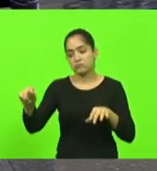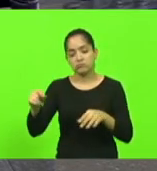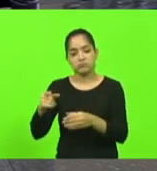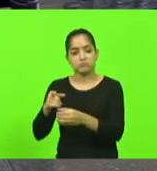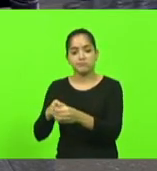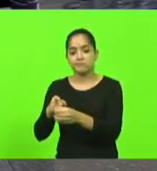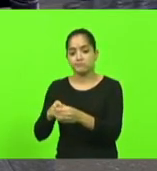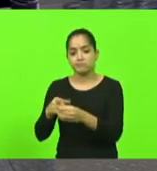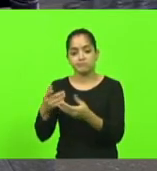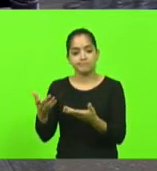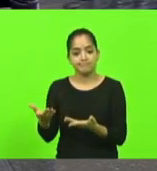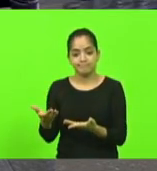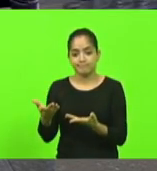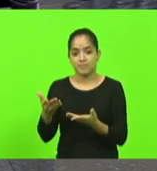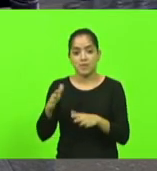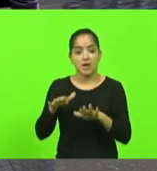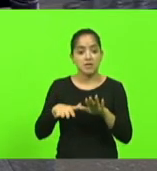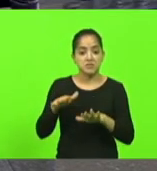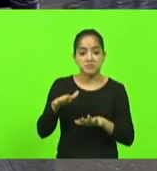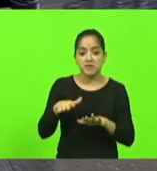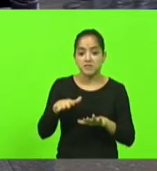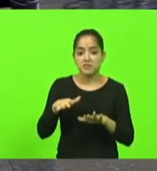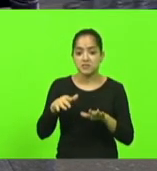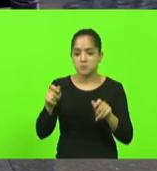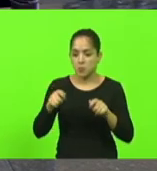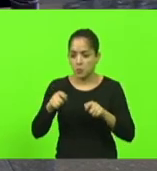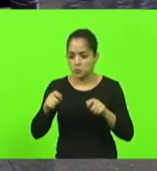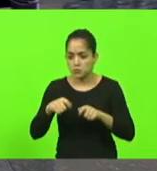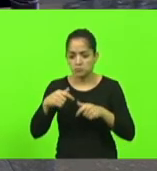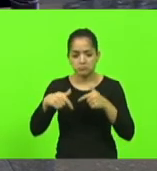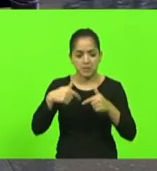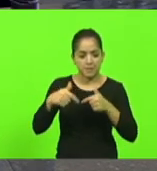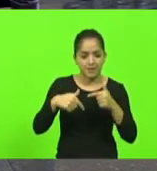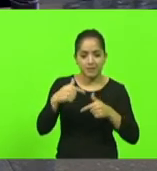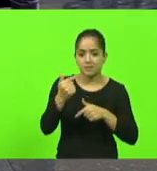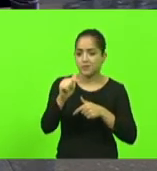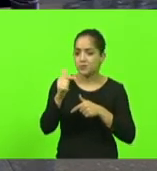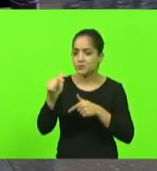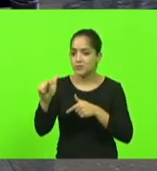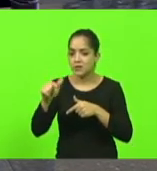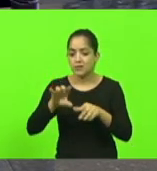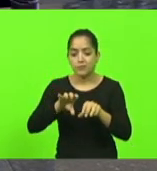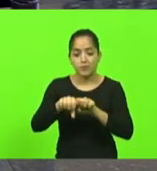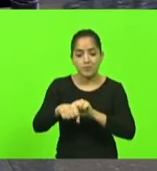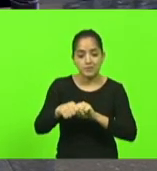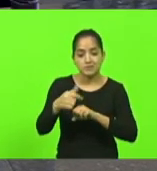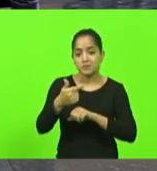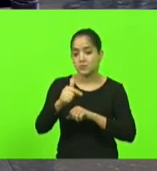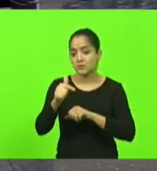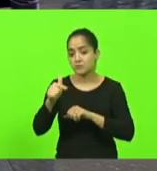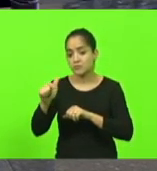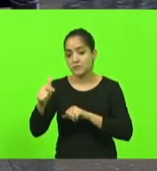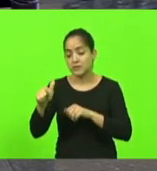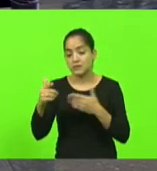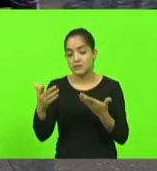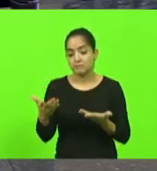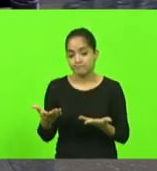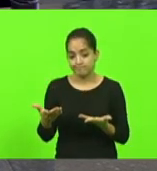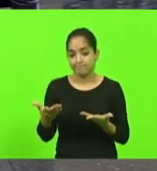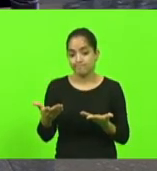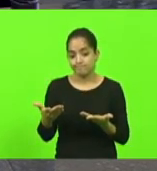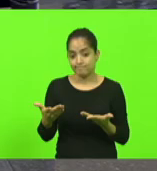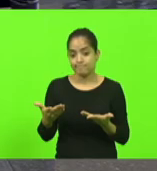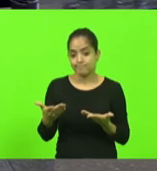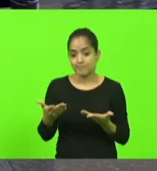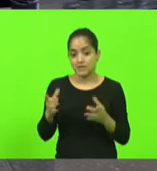a cidade às vezes sem condições de trabalhar sem uma formação sem um sem alguma